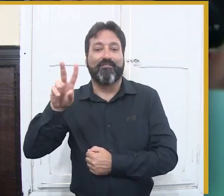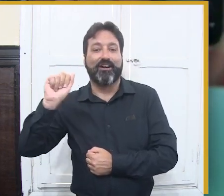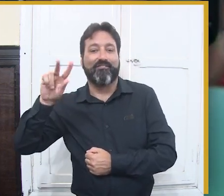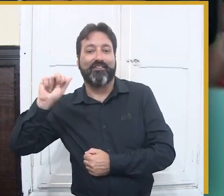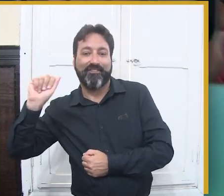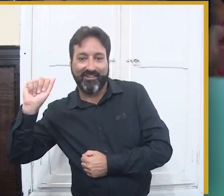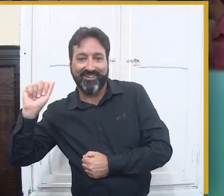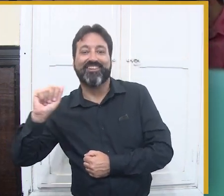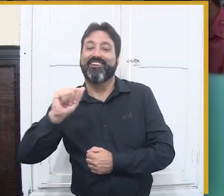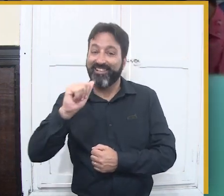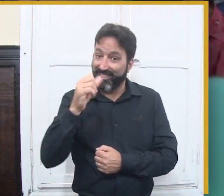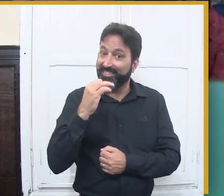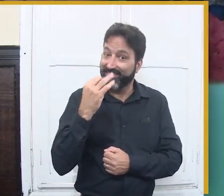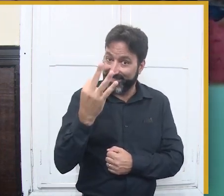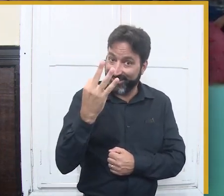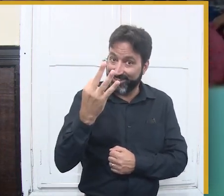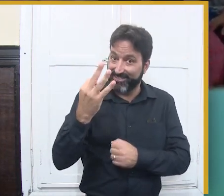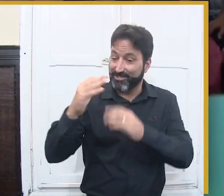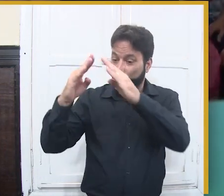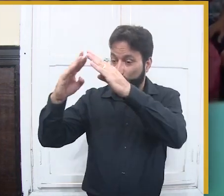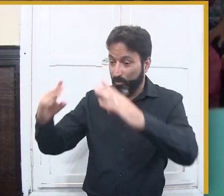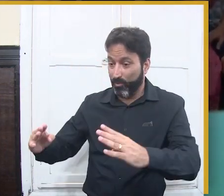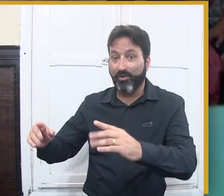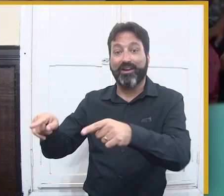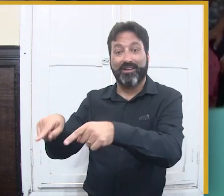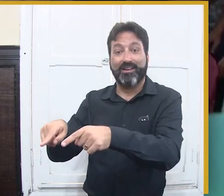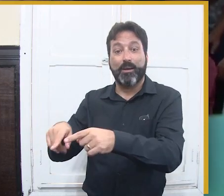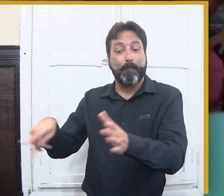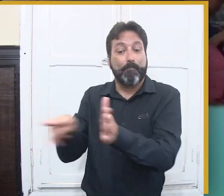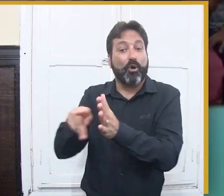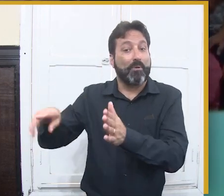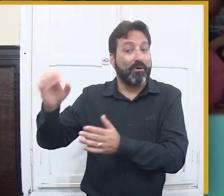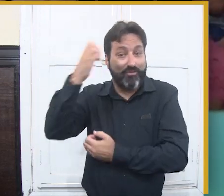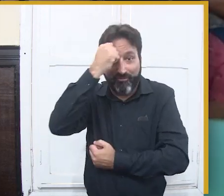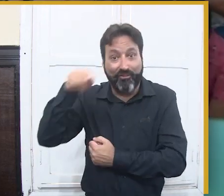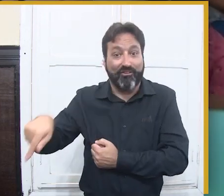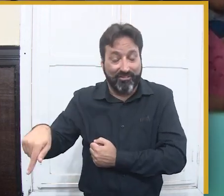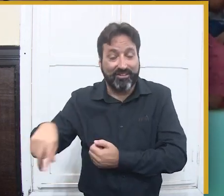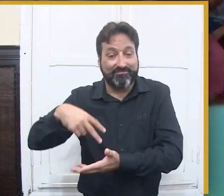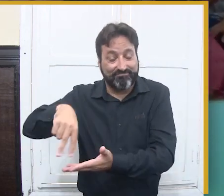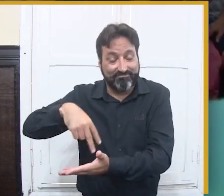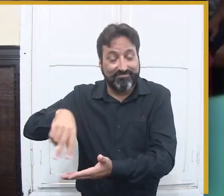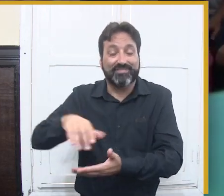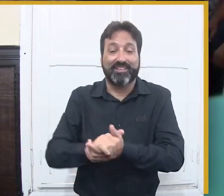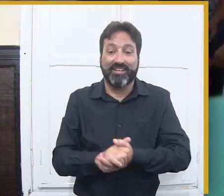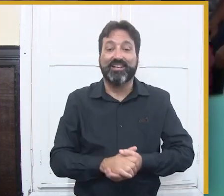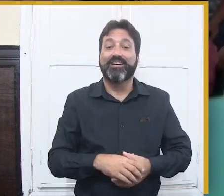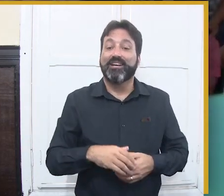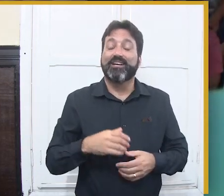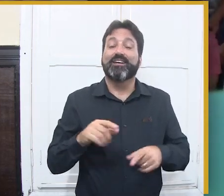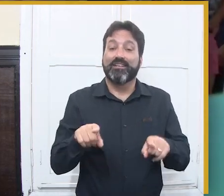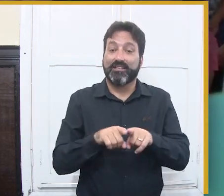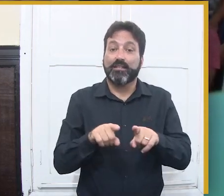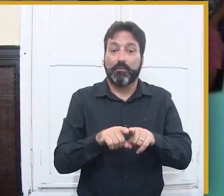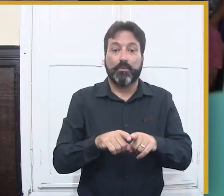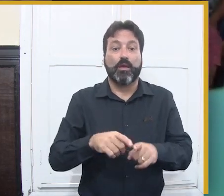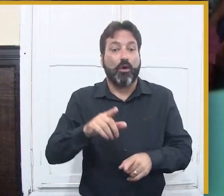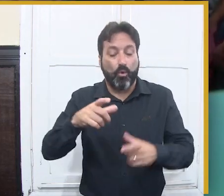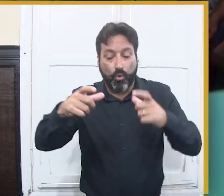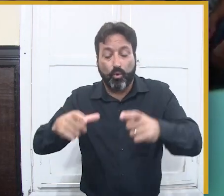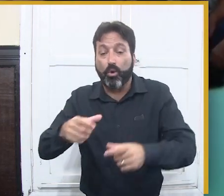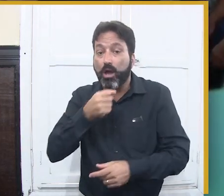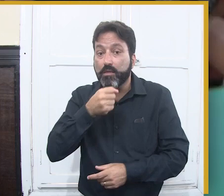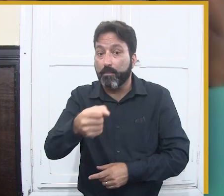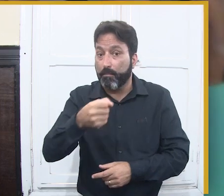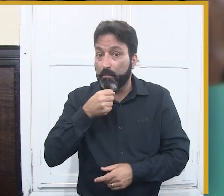No Forró de Zé Lagoa, no Forró de Zé Bezerra e no Forró de Zé Lagoa. Forró de Zé